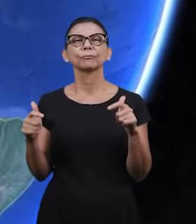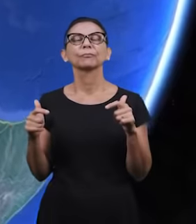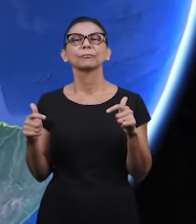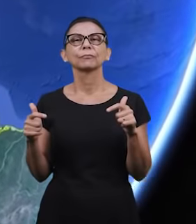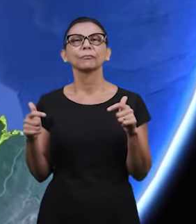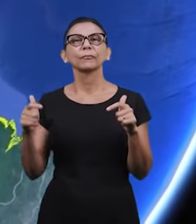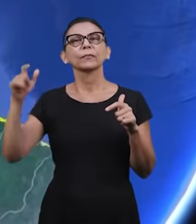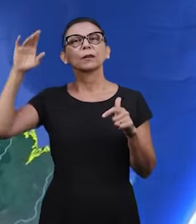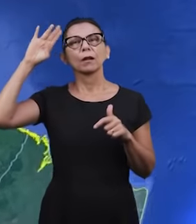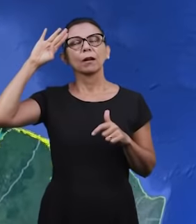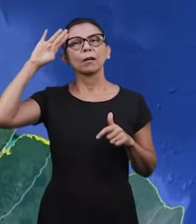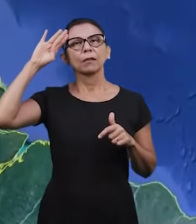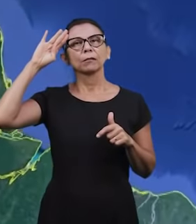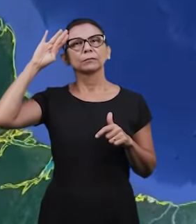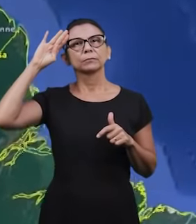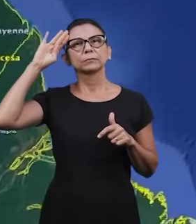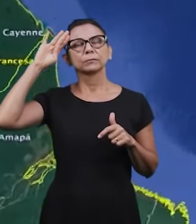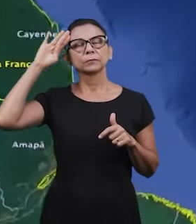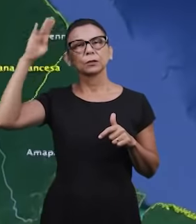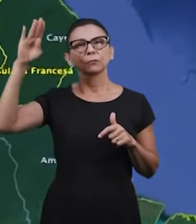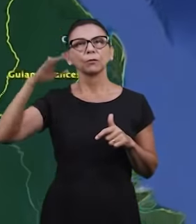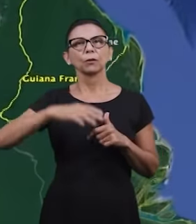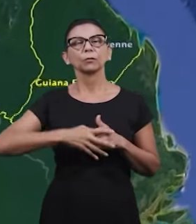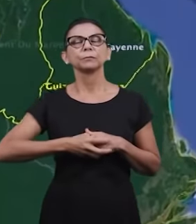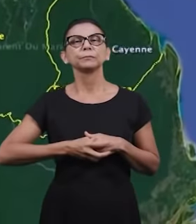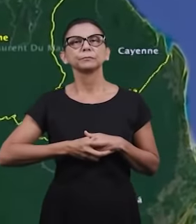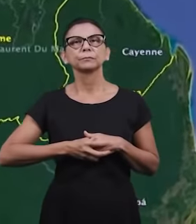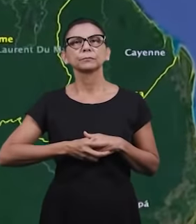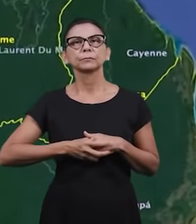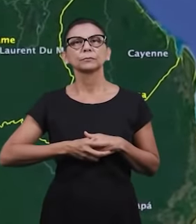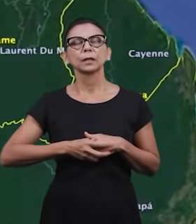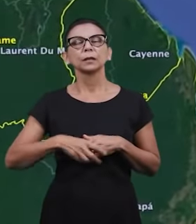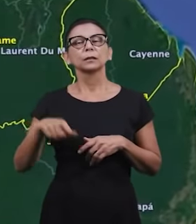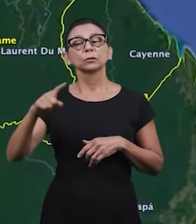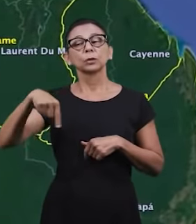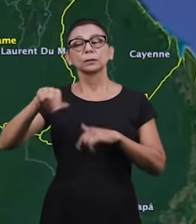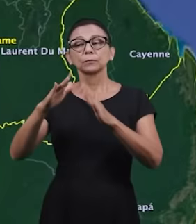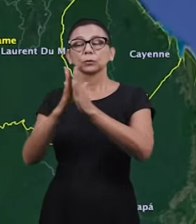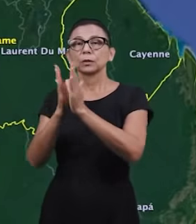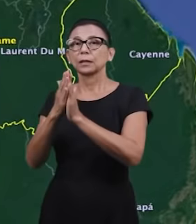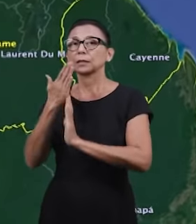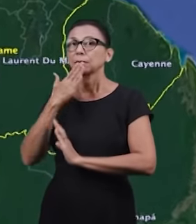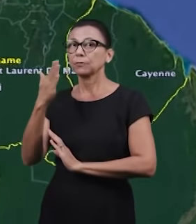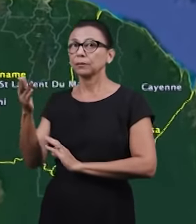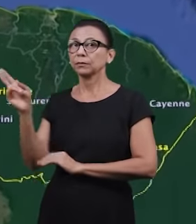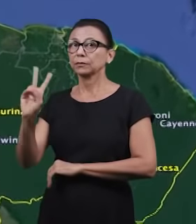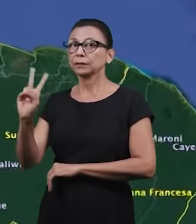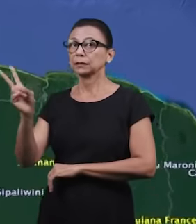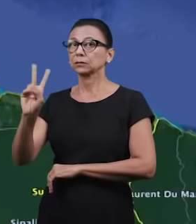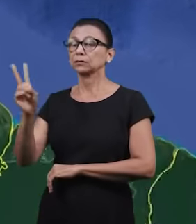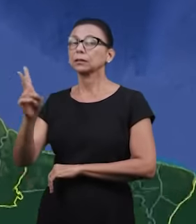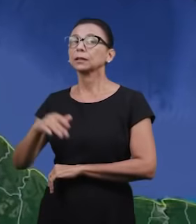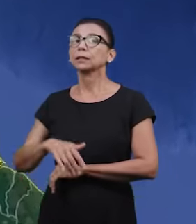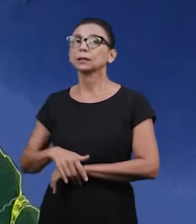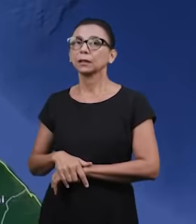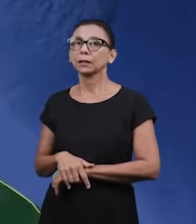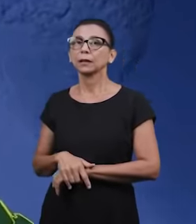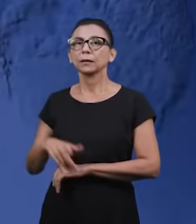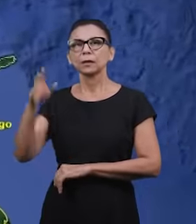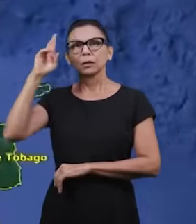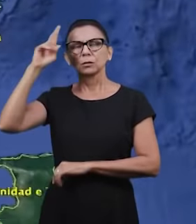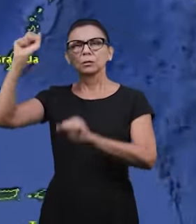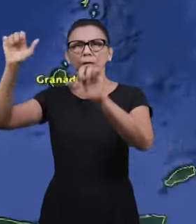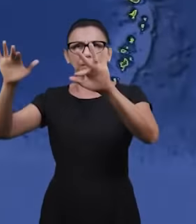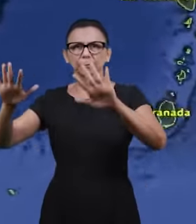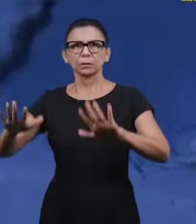tem sido alvo das nossas orações. Na Venezuela, um país que nós temos orado ao Senhor e que Deus tem abençoado